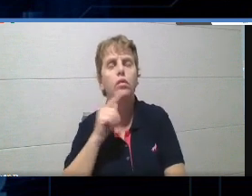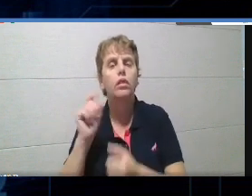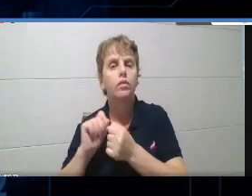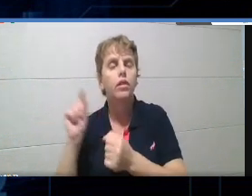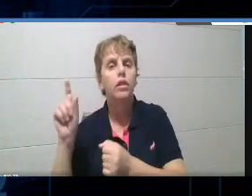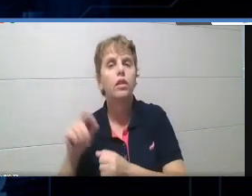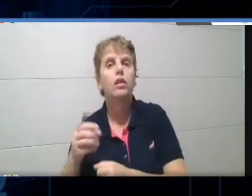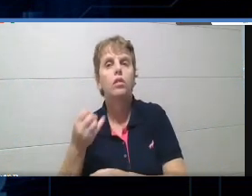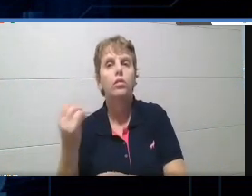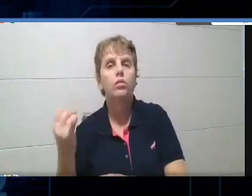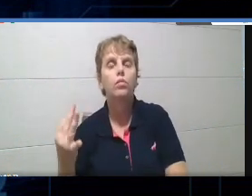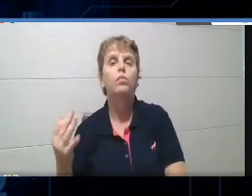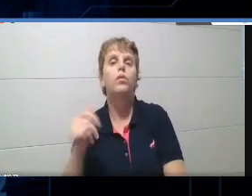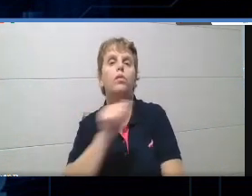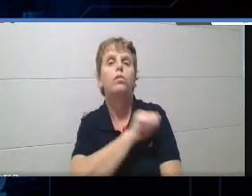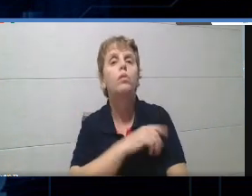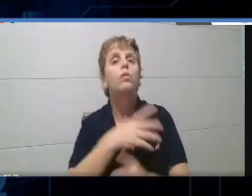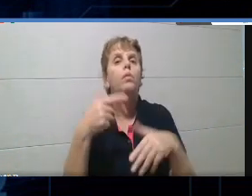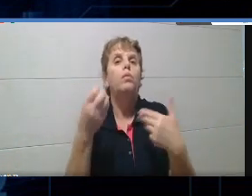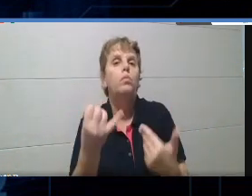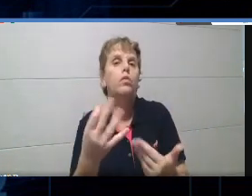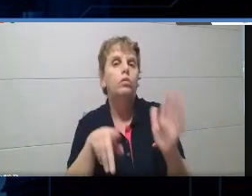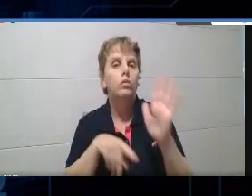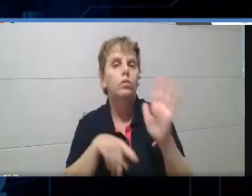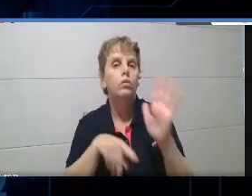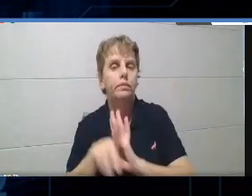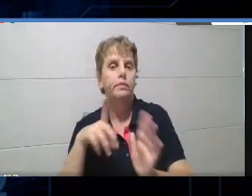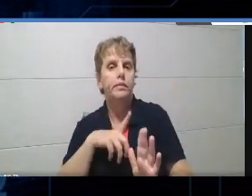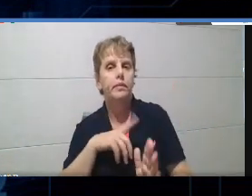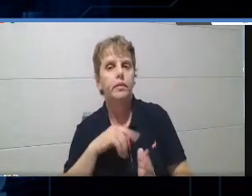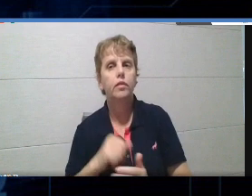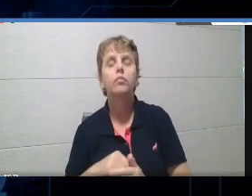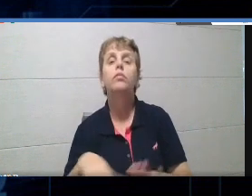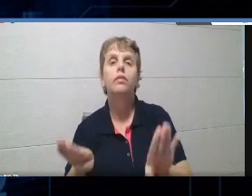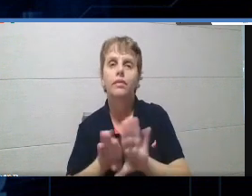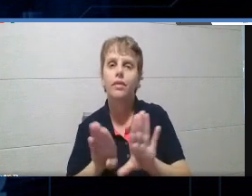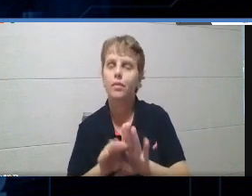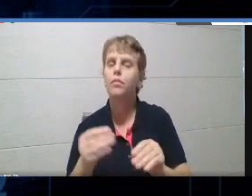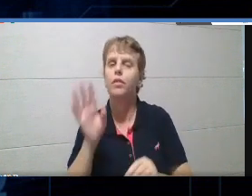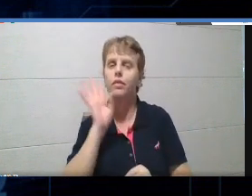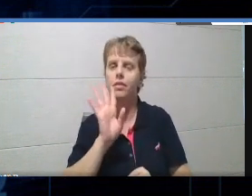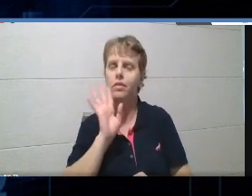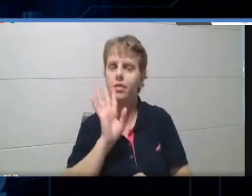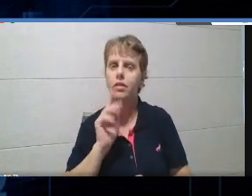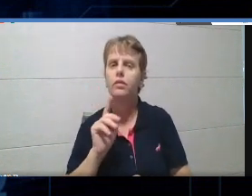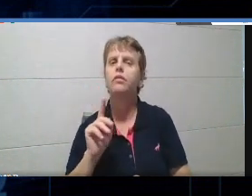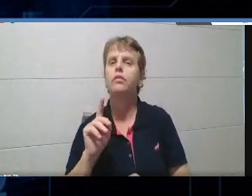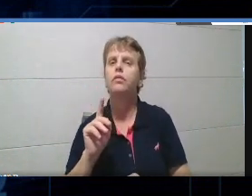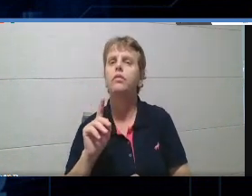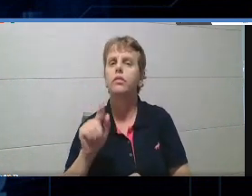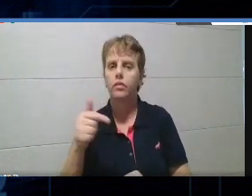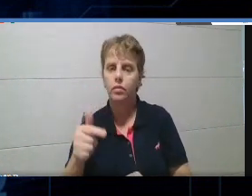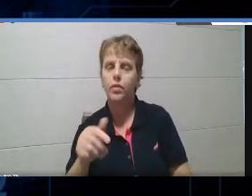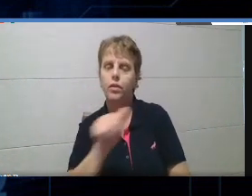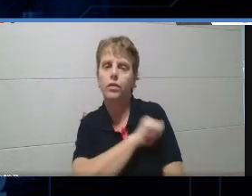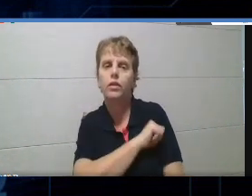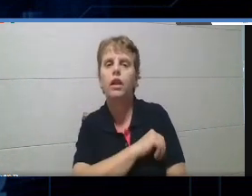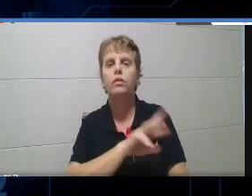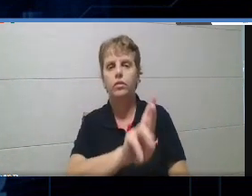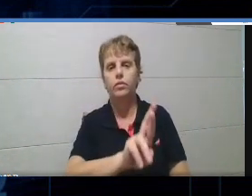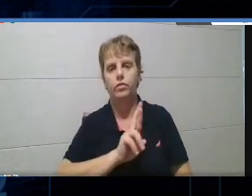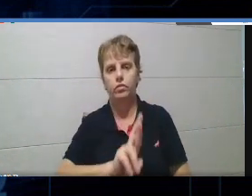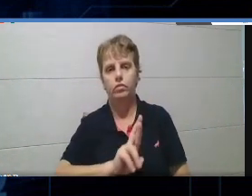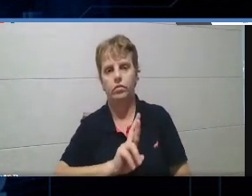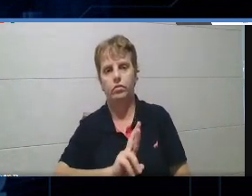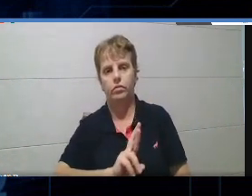criei como tarefa agora. Quantas perguntas tem. E muito legal isso aqui, tá? Depois, quando os alunos vão respondendo, eu tenho algumas opções aqui